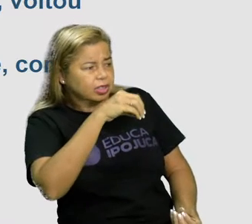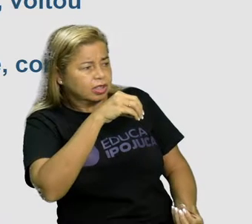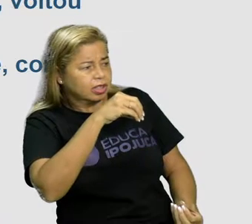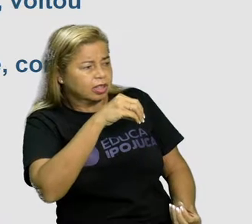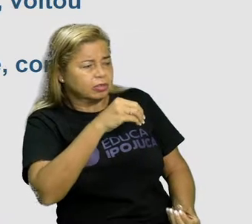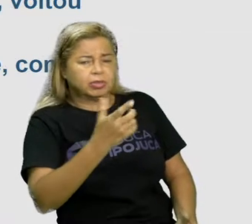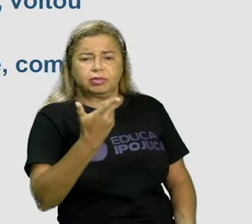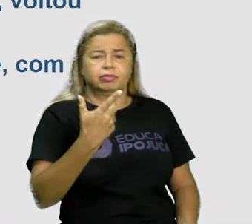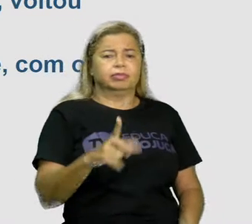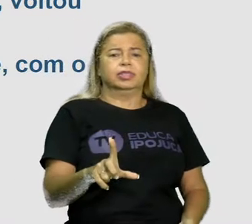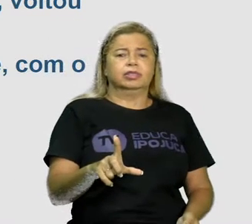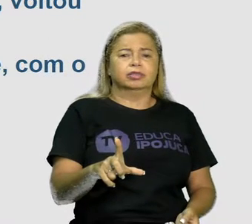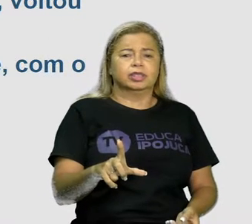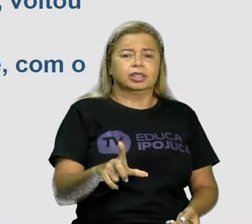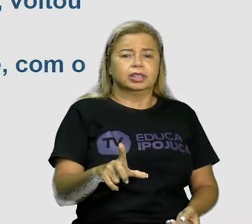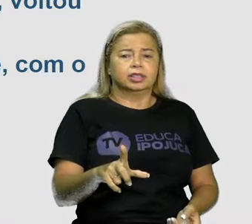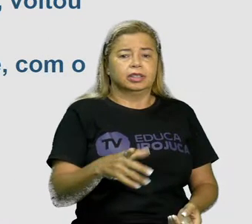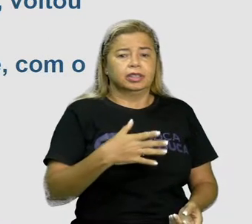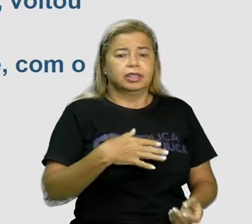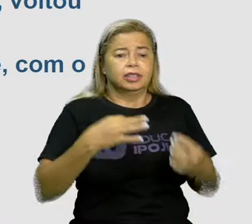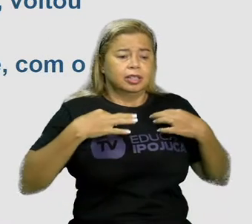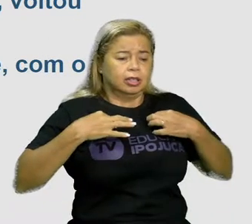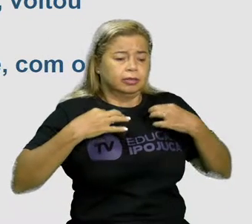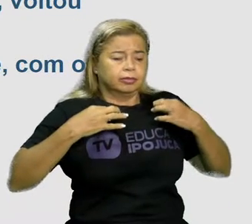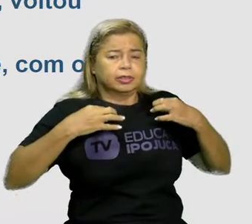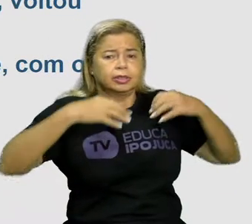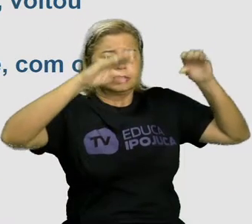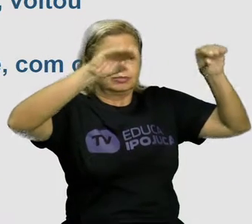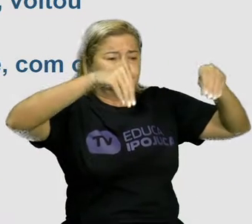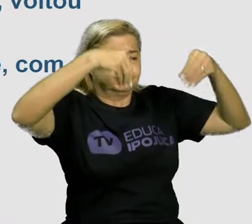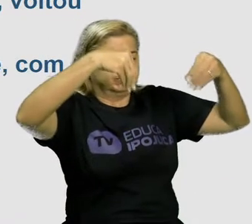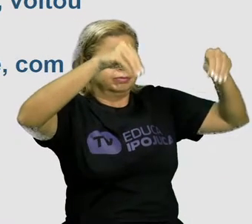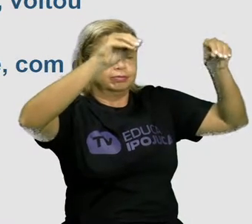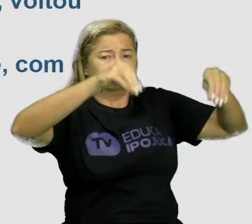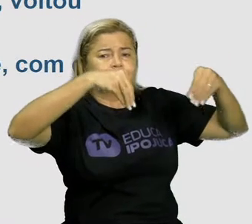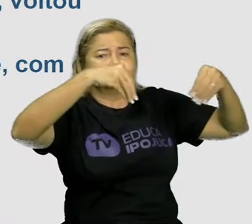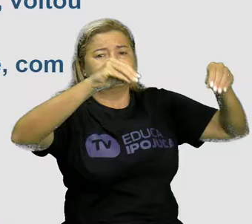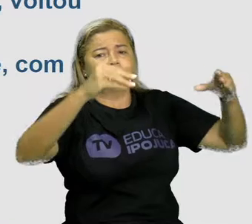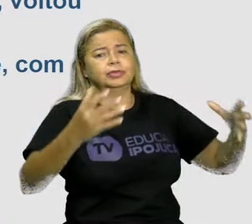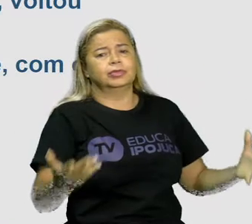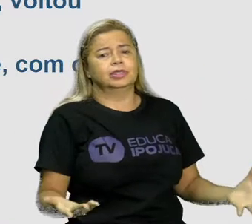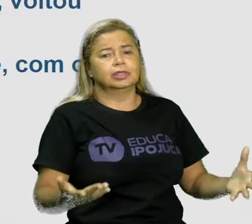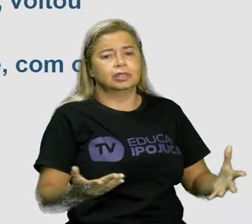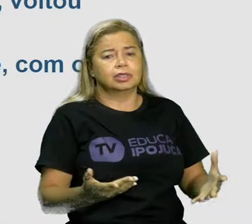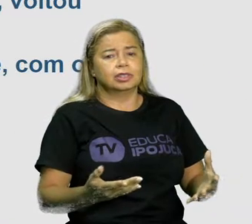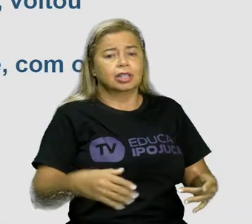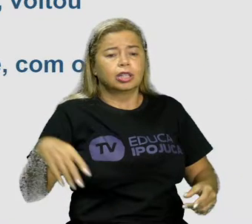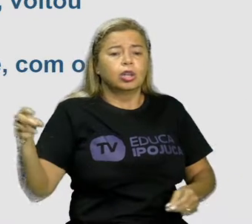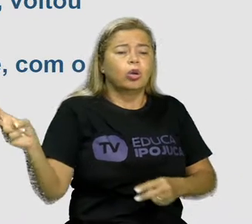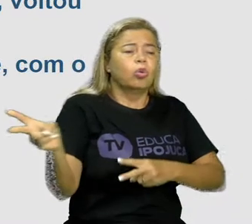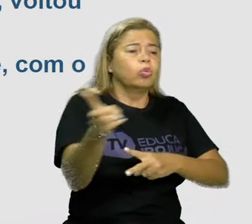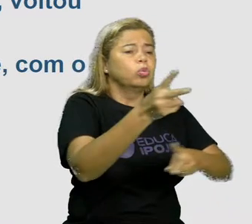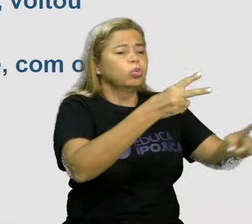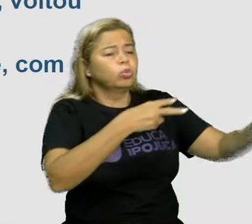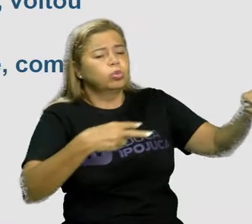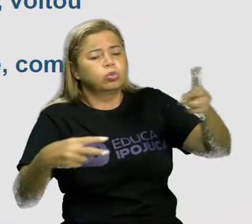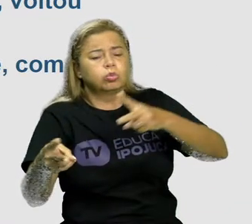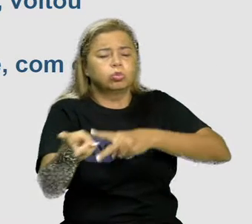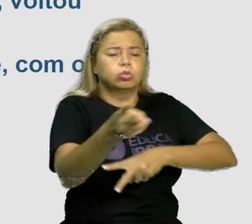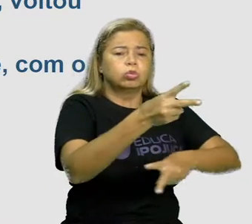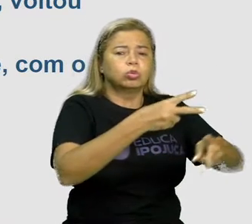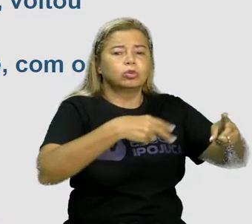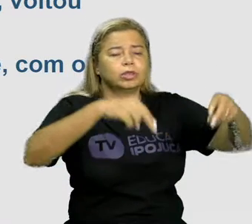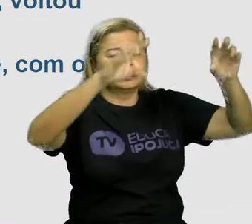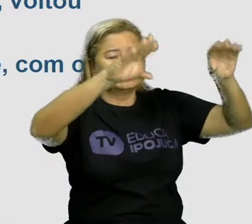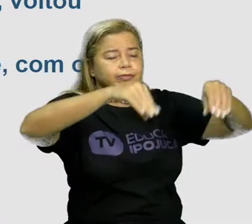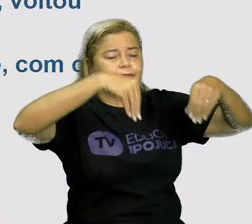Liloca era a camisa do vovô, que, com o vento, voava no varal e